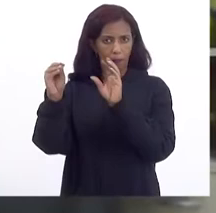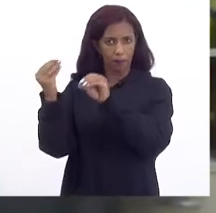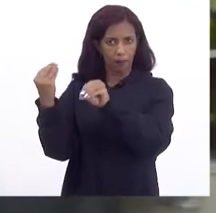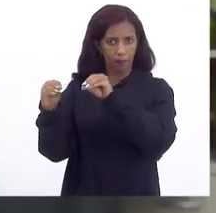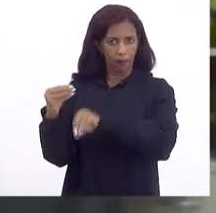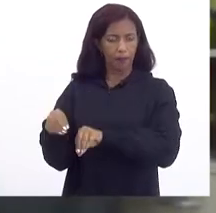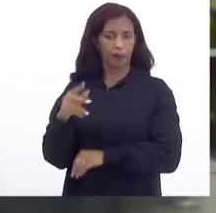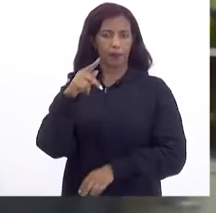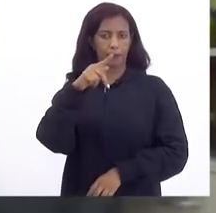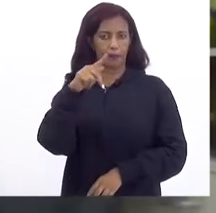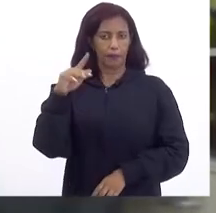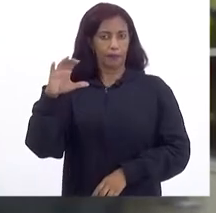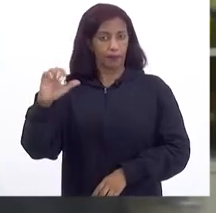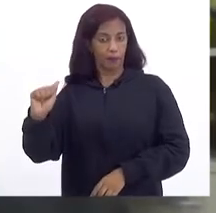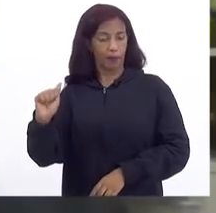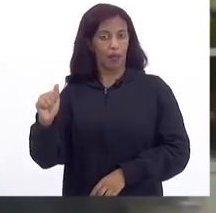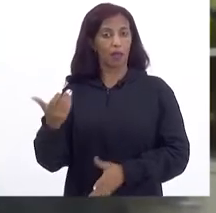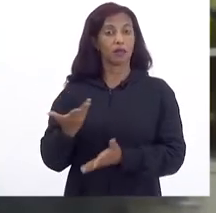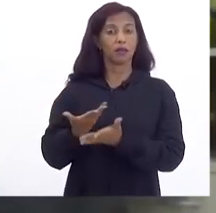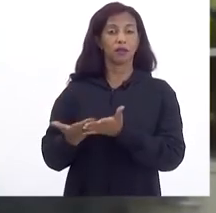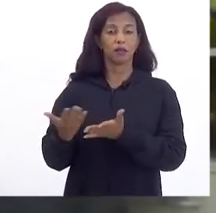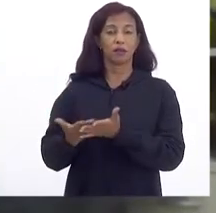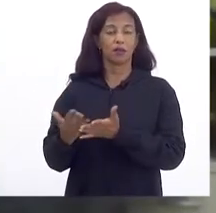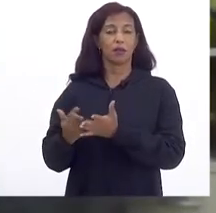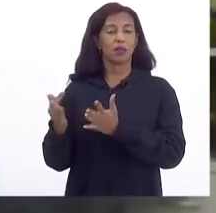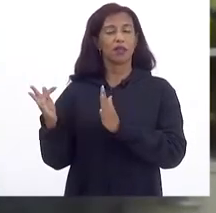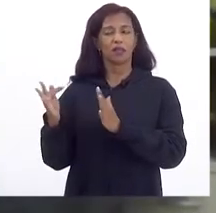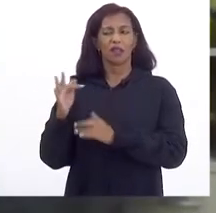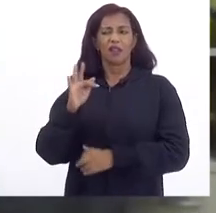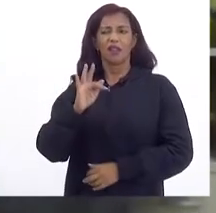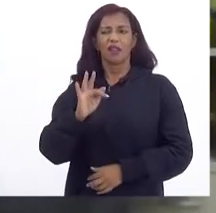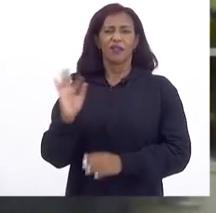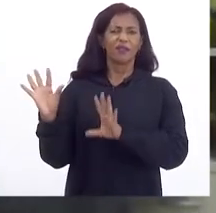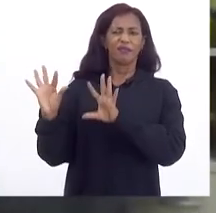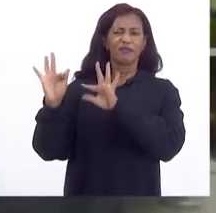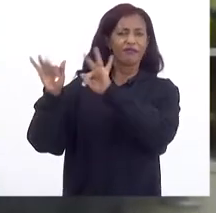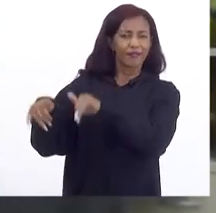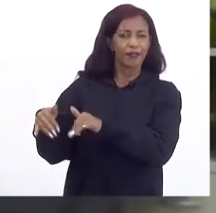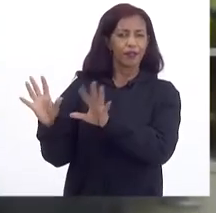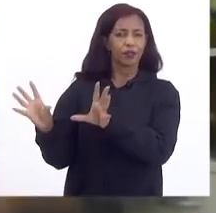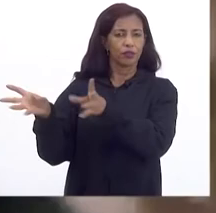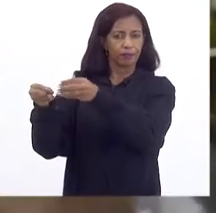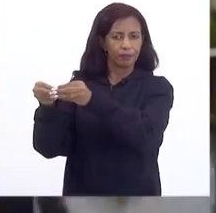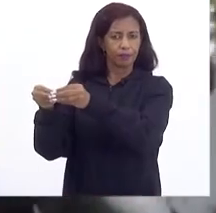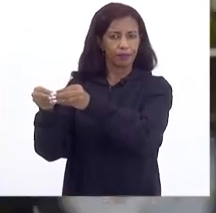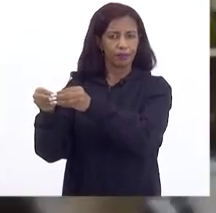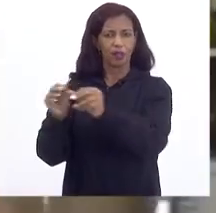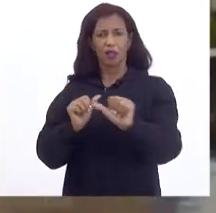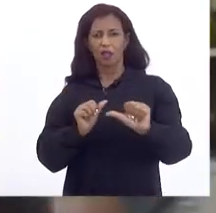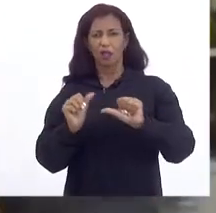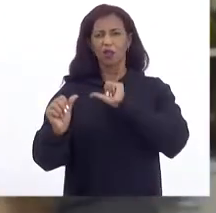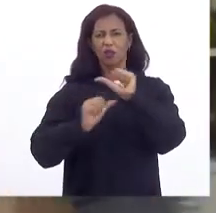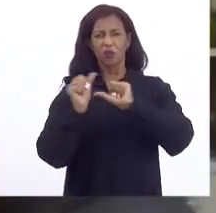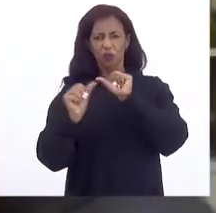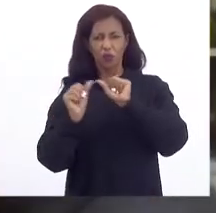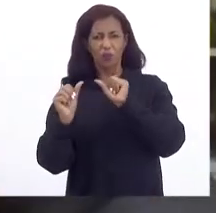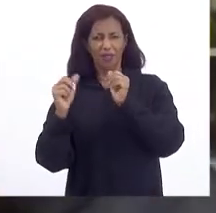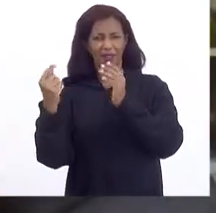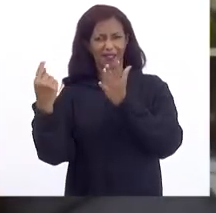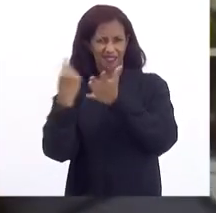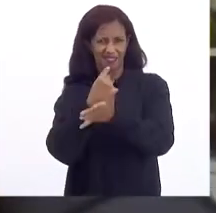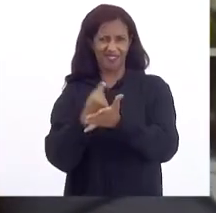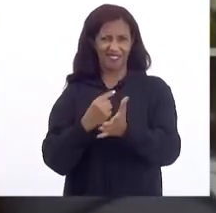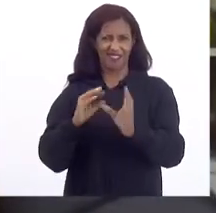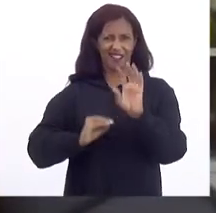PPA São despesas Finalísticas Em relação Eu vou mudar Um pouco a ordem Das perguntas Que o senhor fez